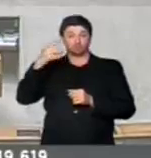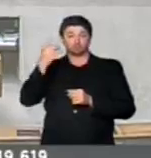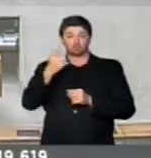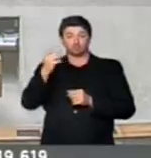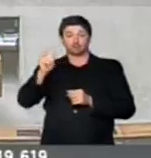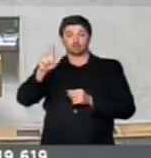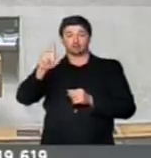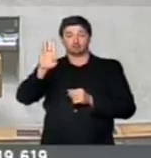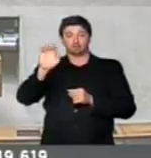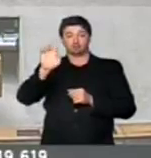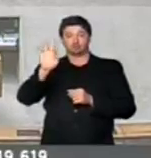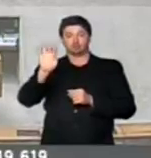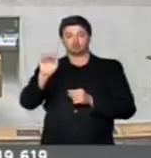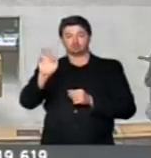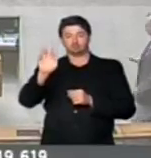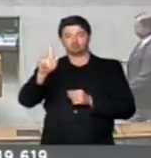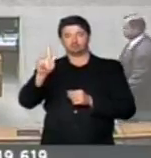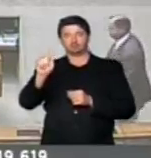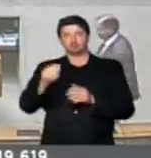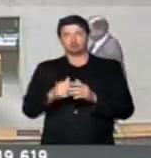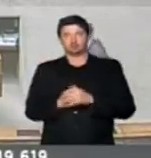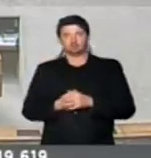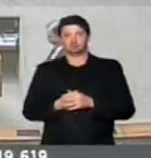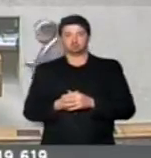O deputado Fraga Antes,